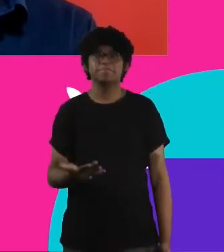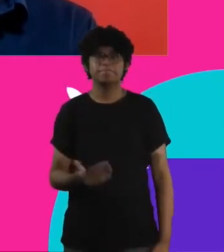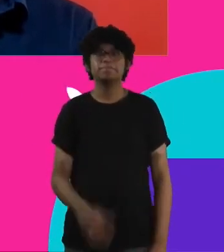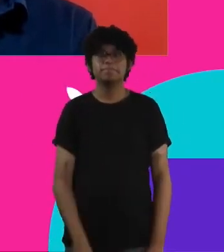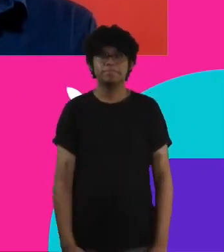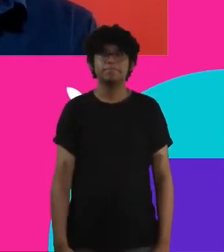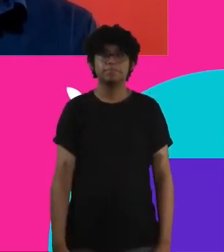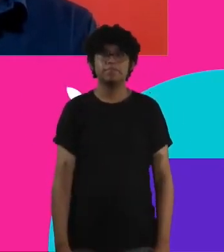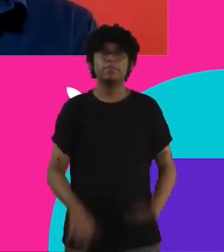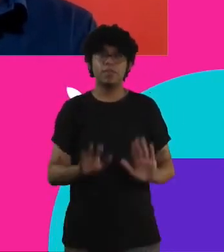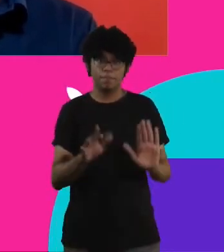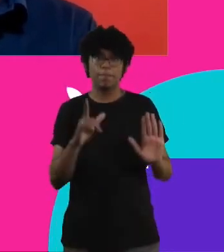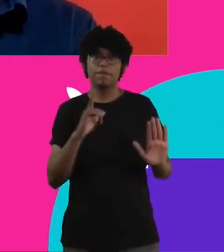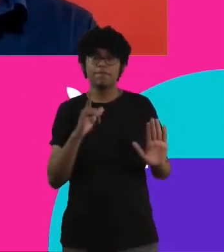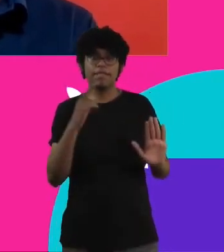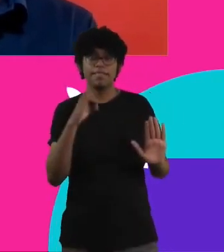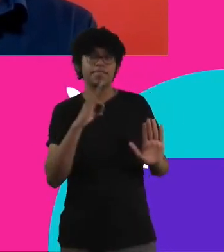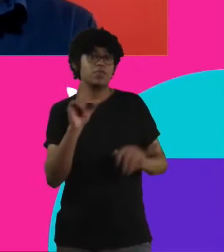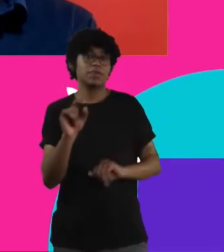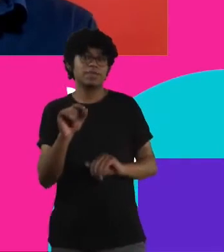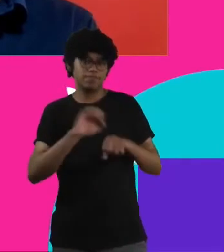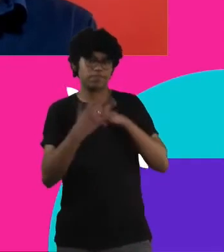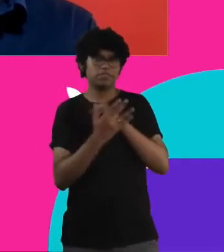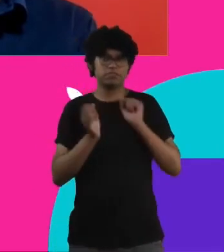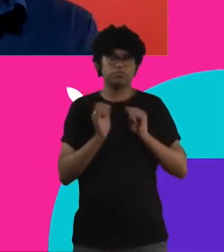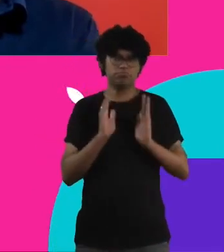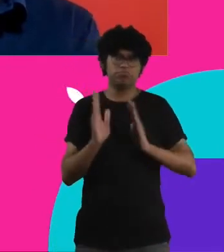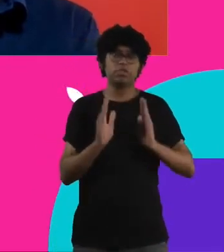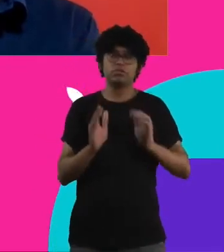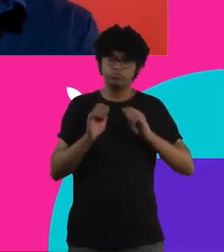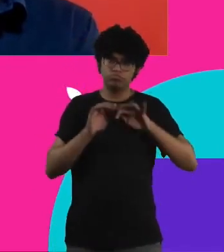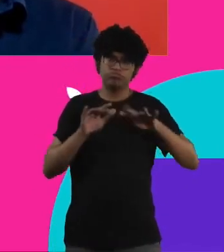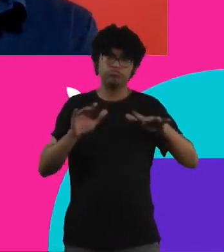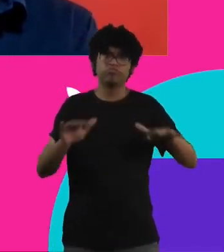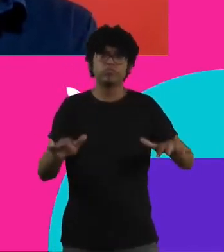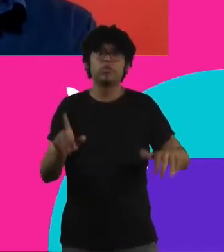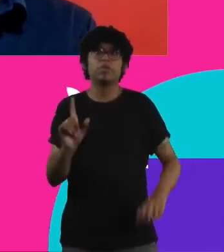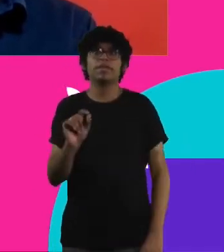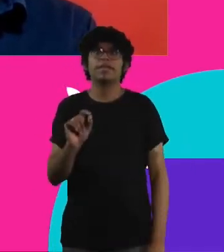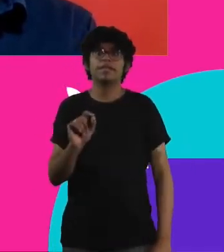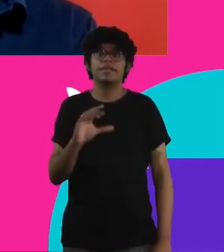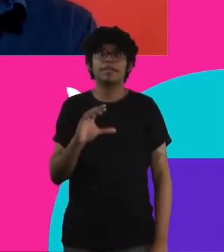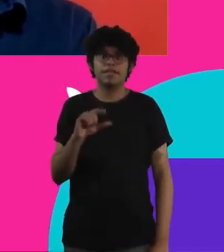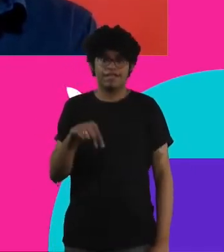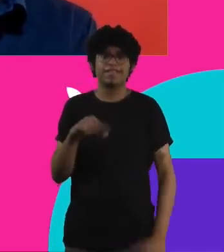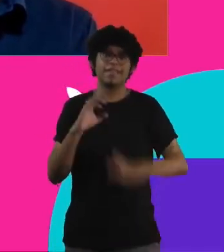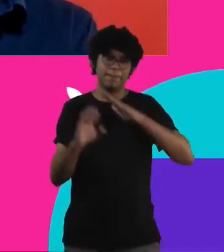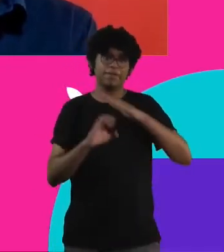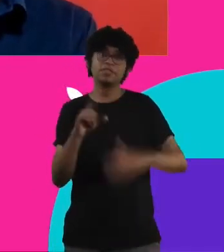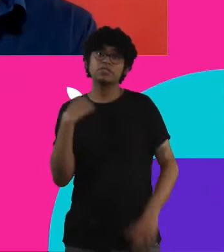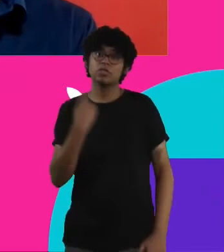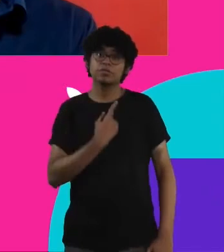O que a gente vê muito, lógico, com a pandemia, teve uma crescente, e aí foi muito a nossa realidade aqui da Connecting Food, uma